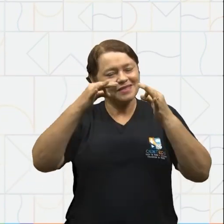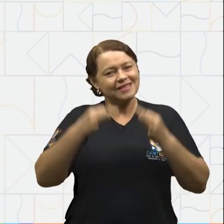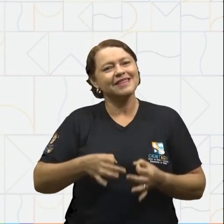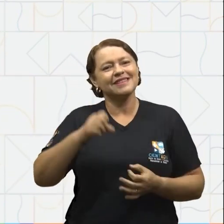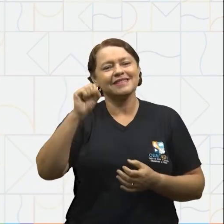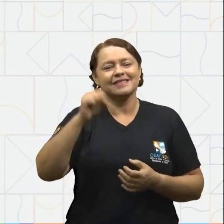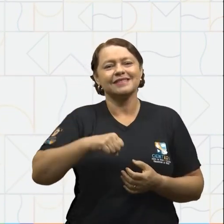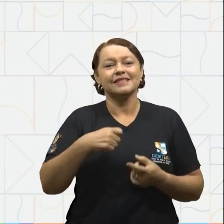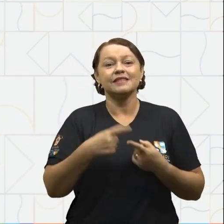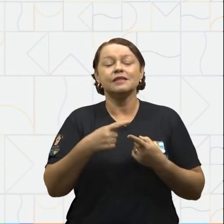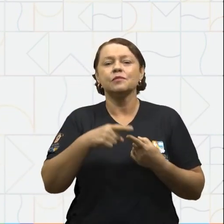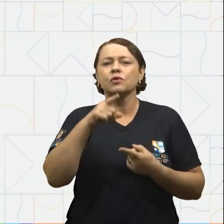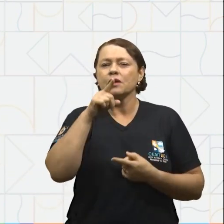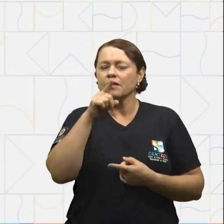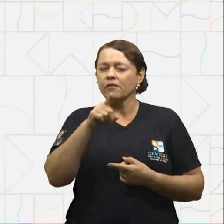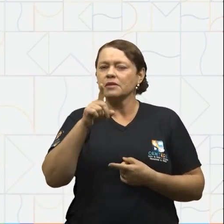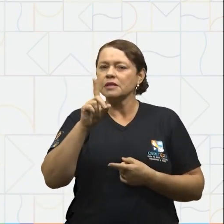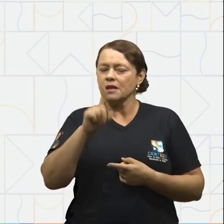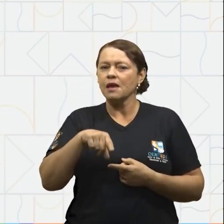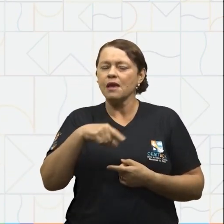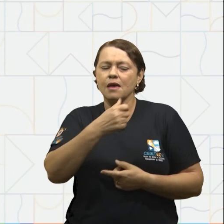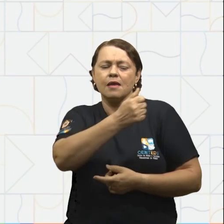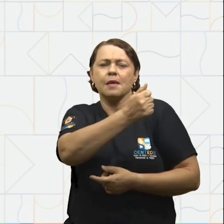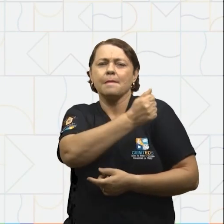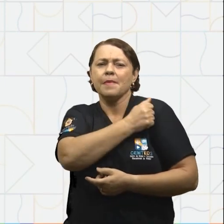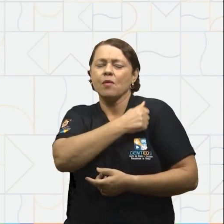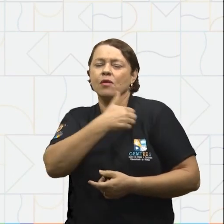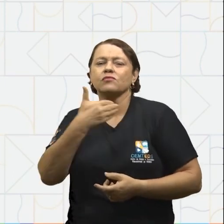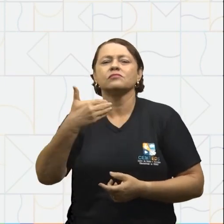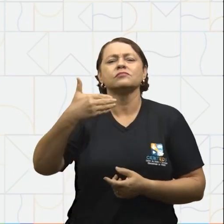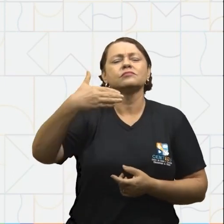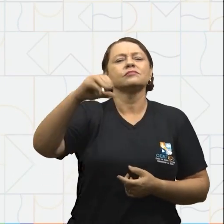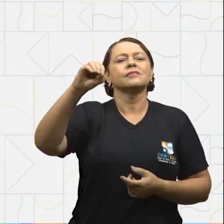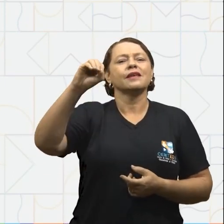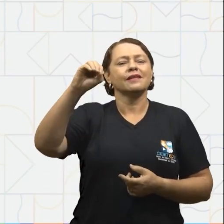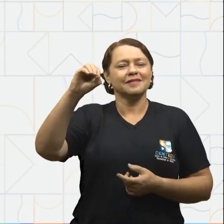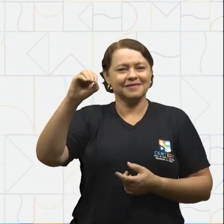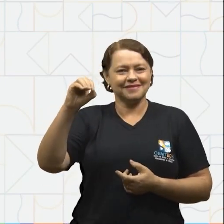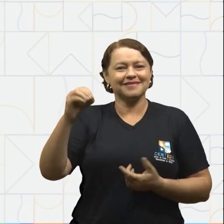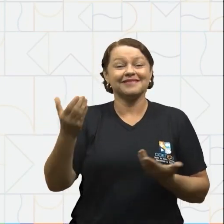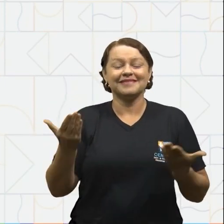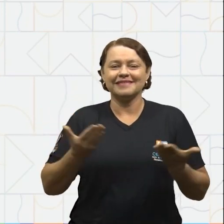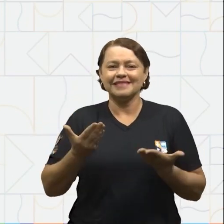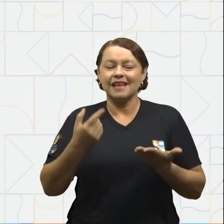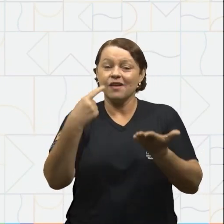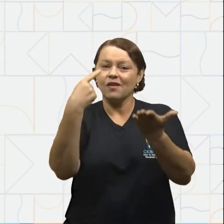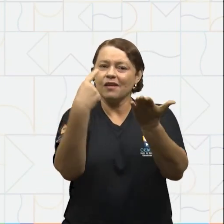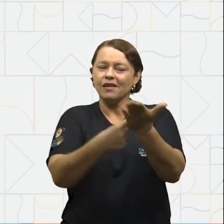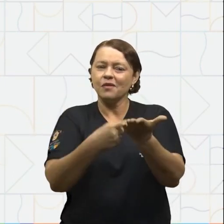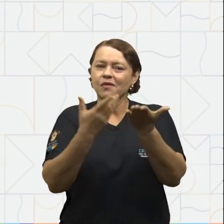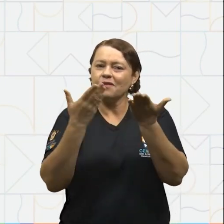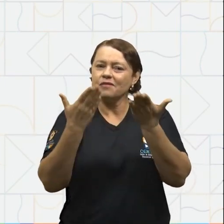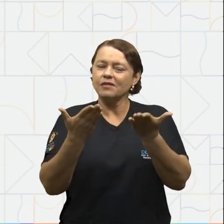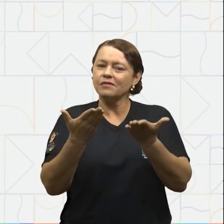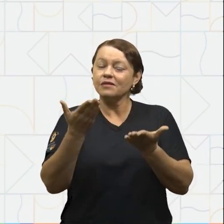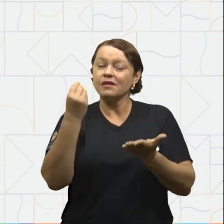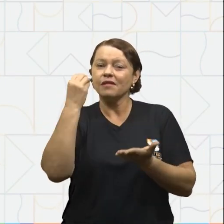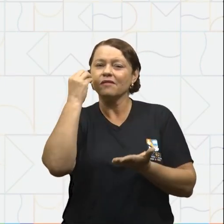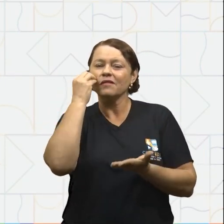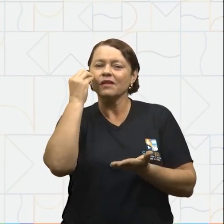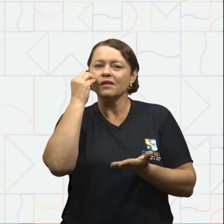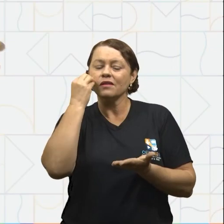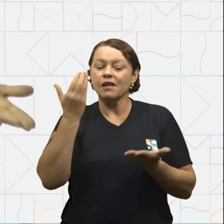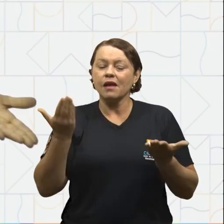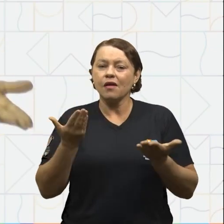certeza que sim, porque você é meu aluno nota dez. E agora, eu convido você a acompanhar